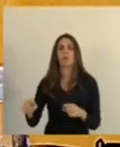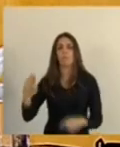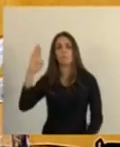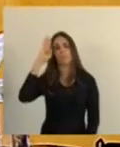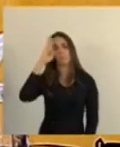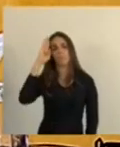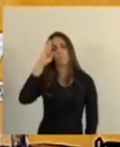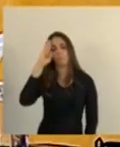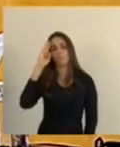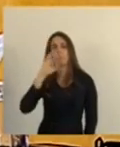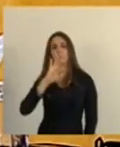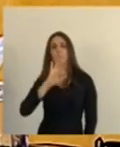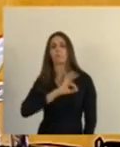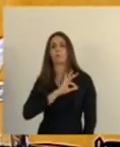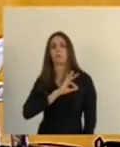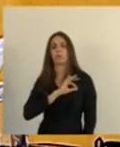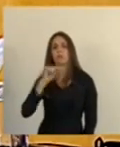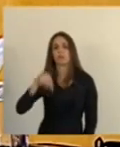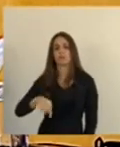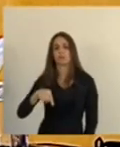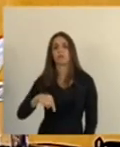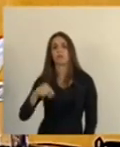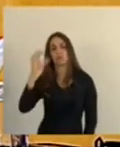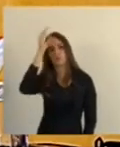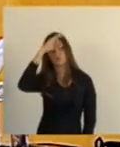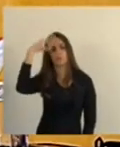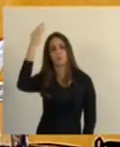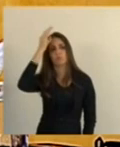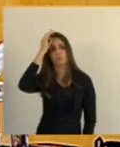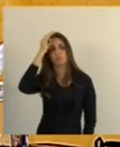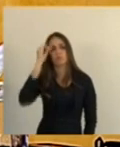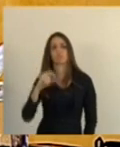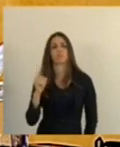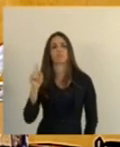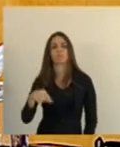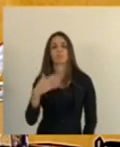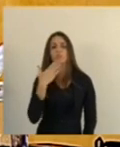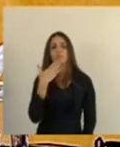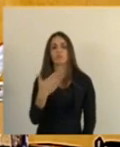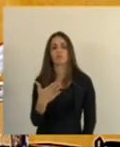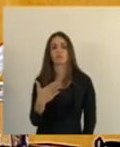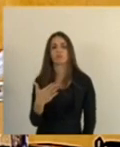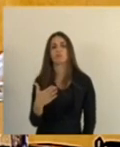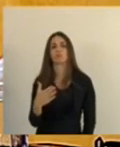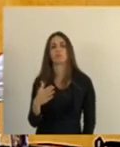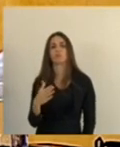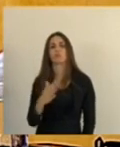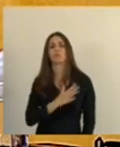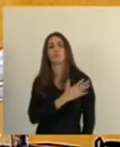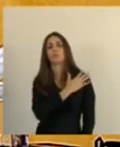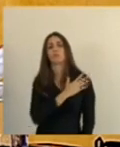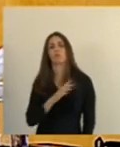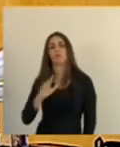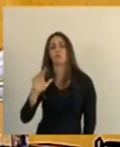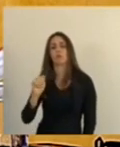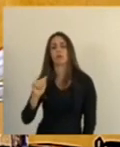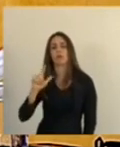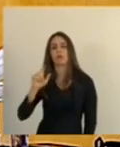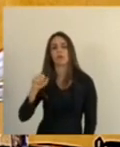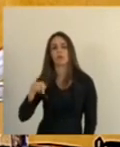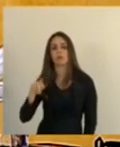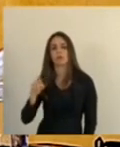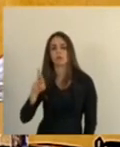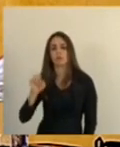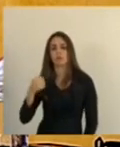estado do espírito santo conforme requerimento do deputado coronel Alexandre Quintino aprovado